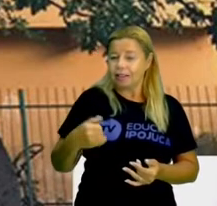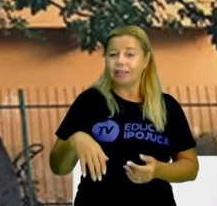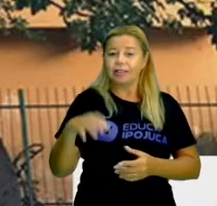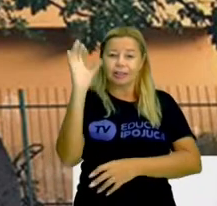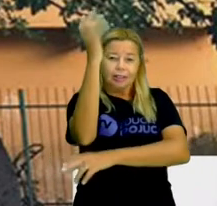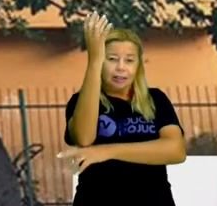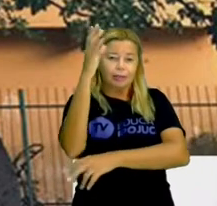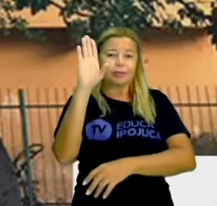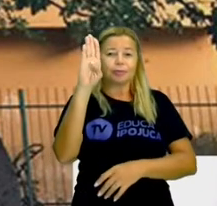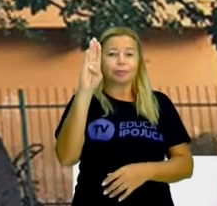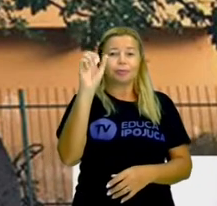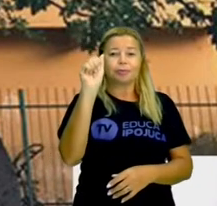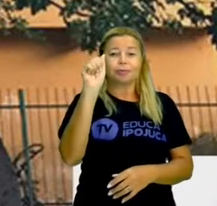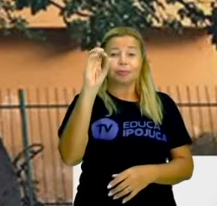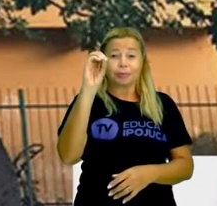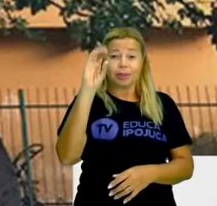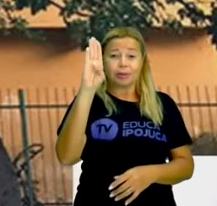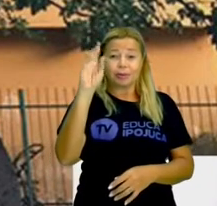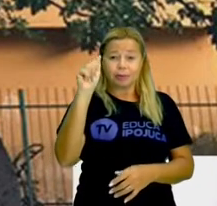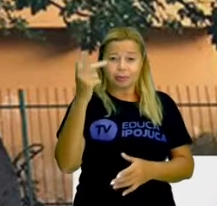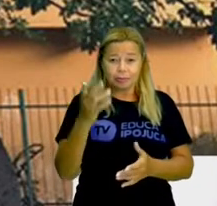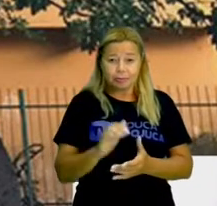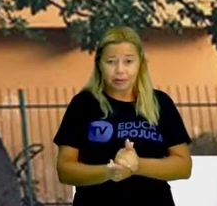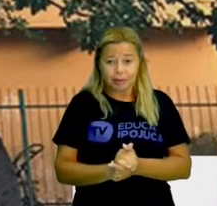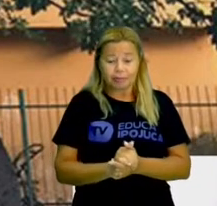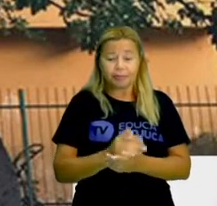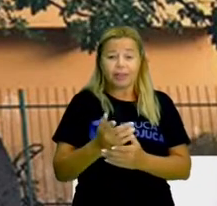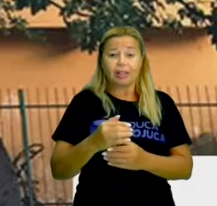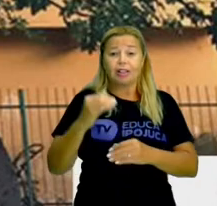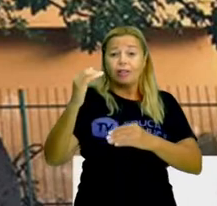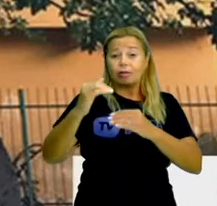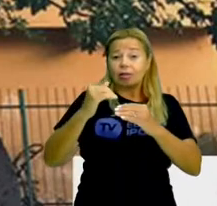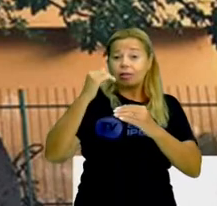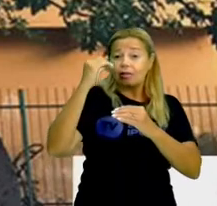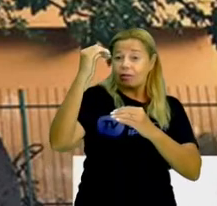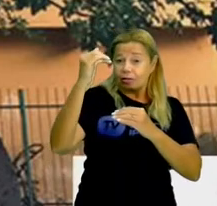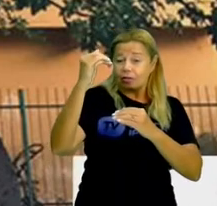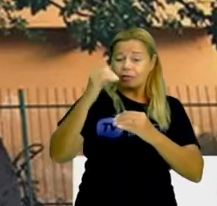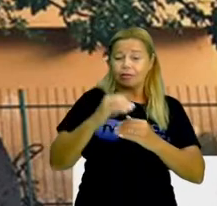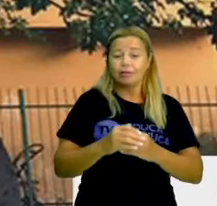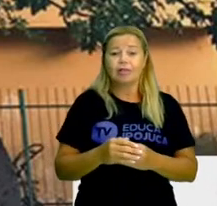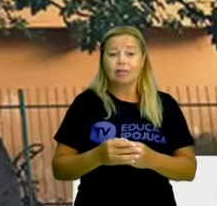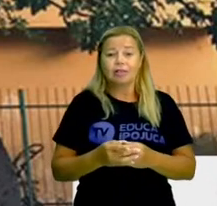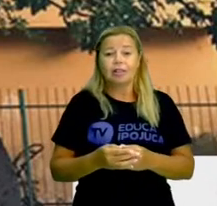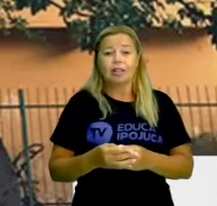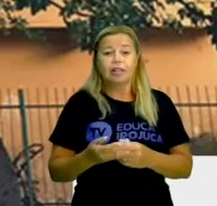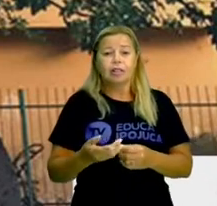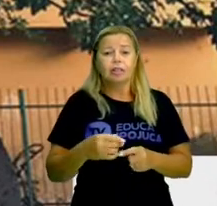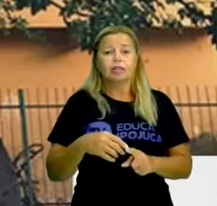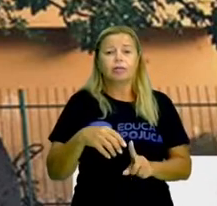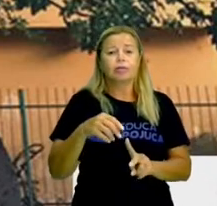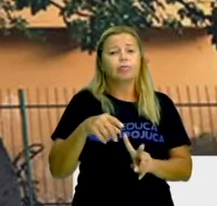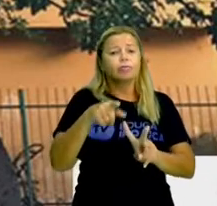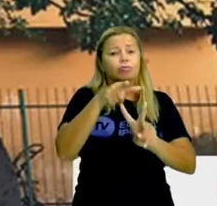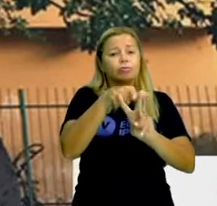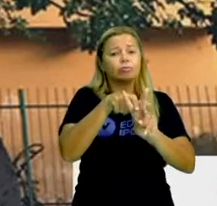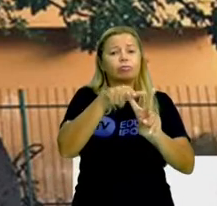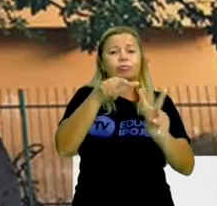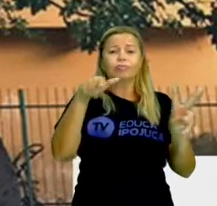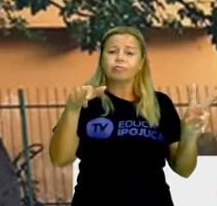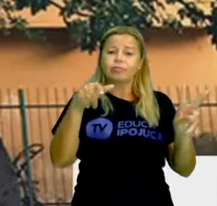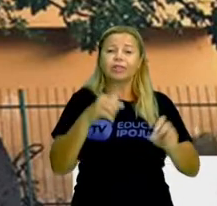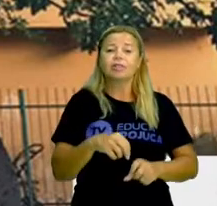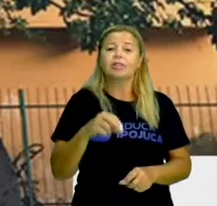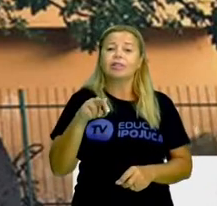Baobá é uma potência cuja raiz é igual a 20. E aí? O é que